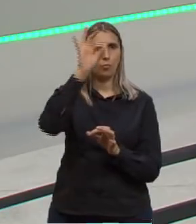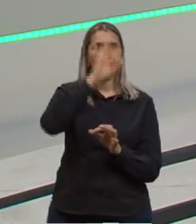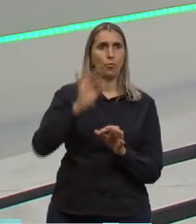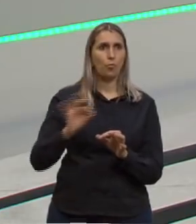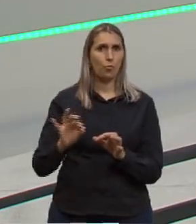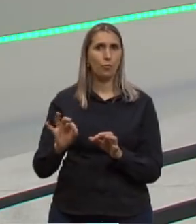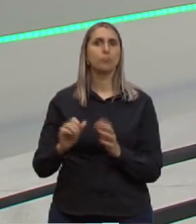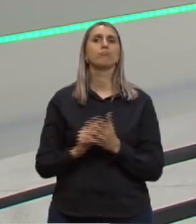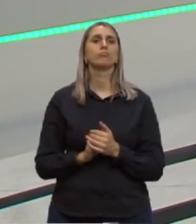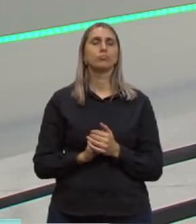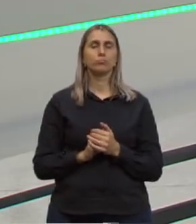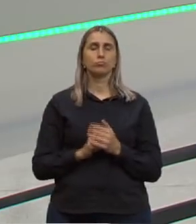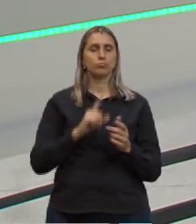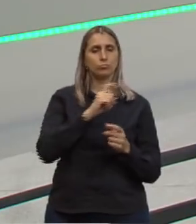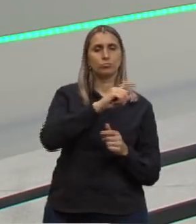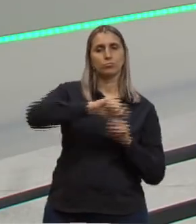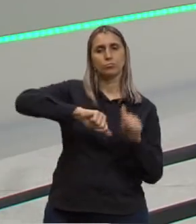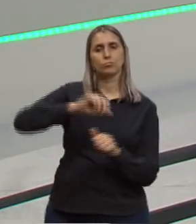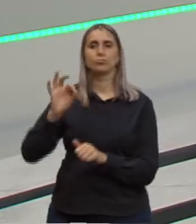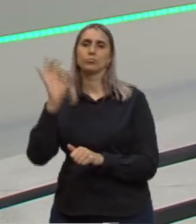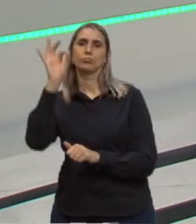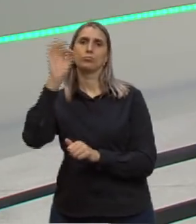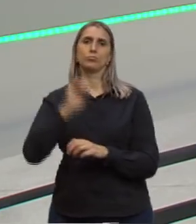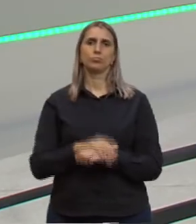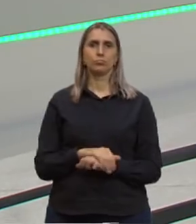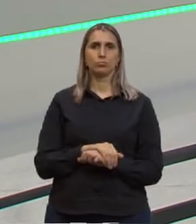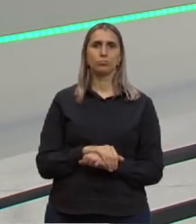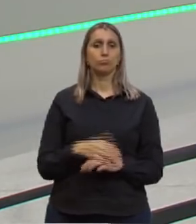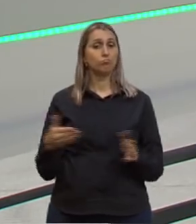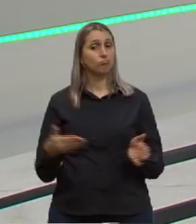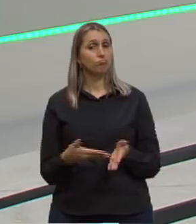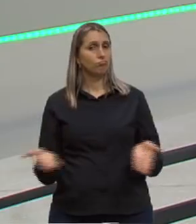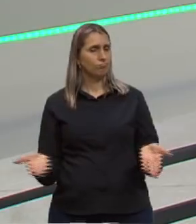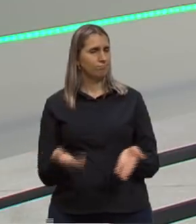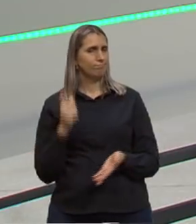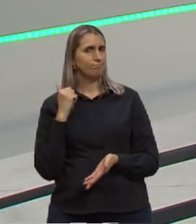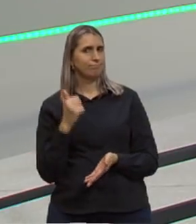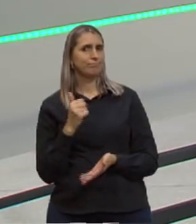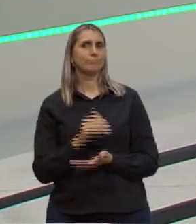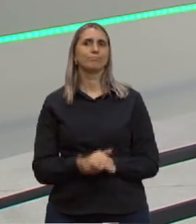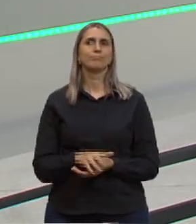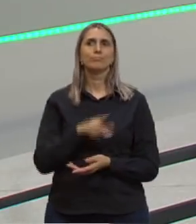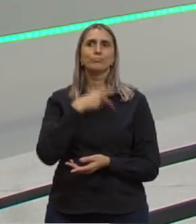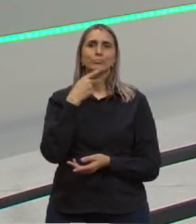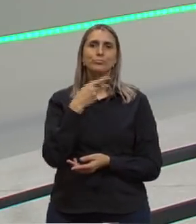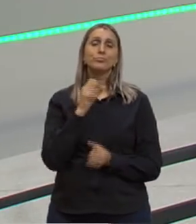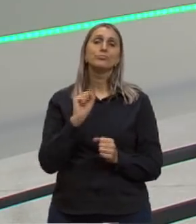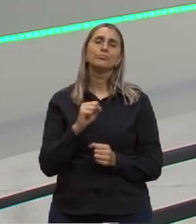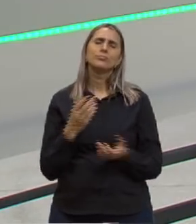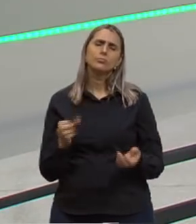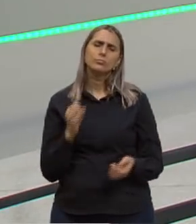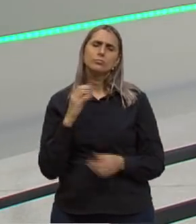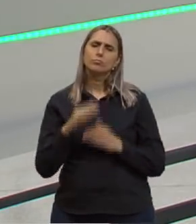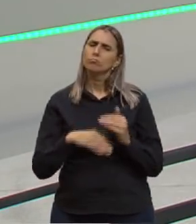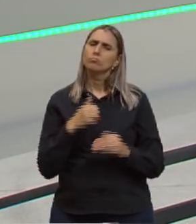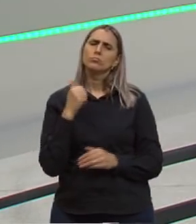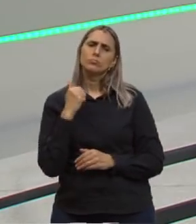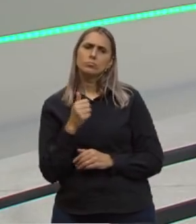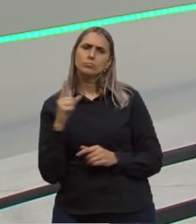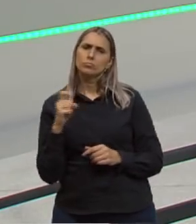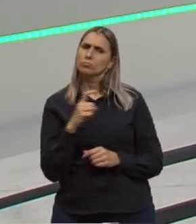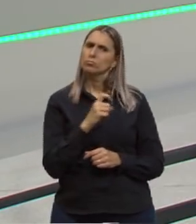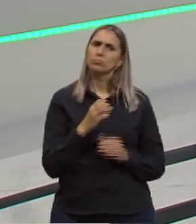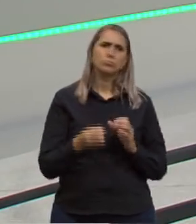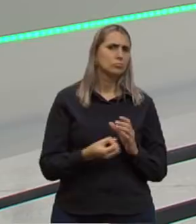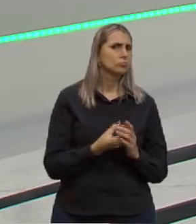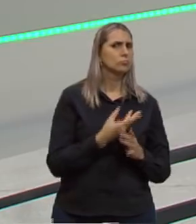Da fase larval para a fase de mosca. Até aí, beleza. Então, eles falaram assim, tudo bem, as larvas não